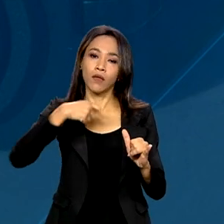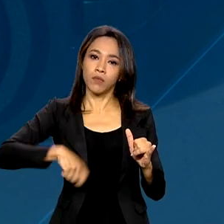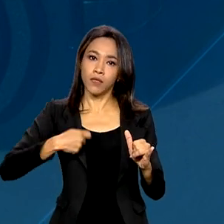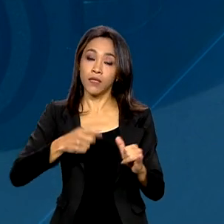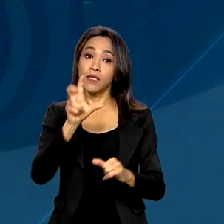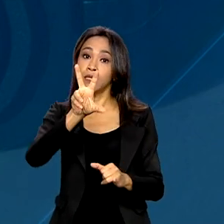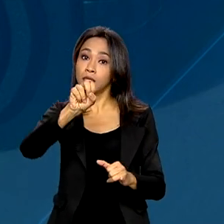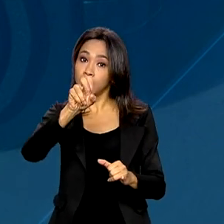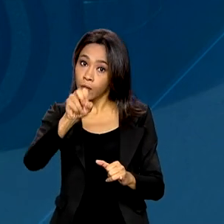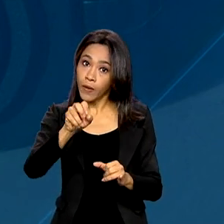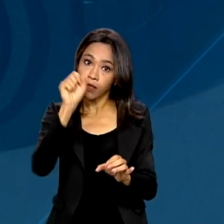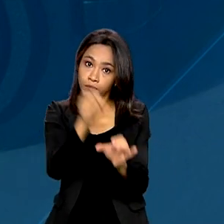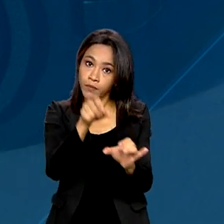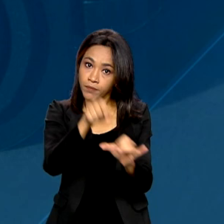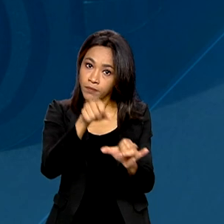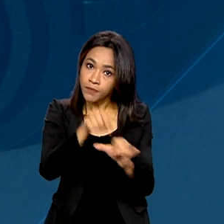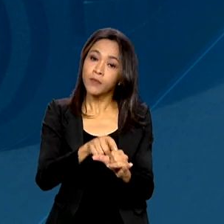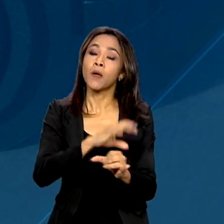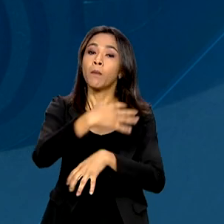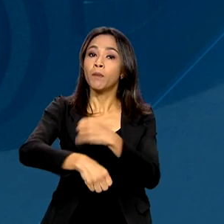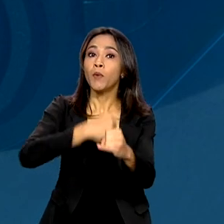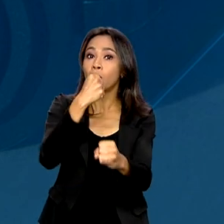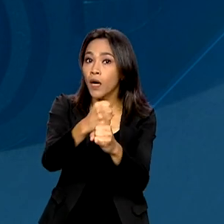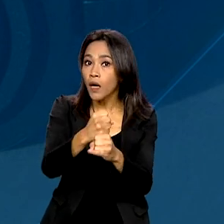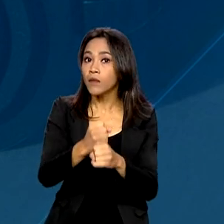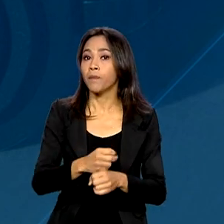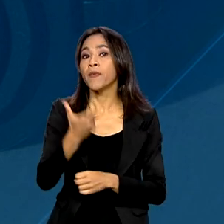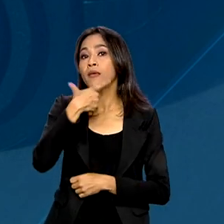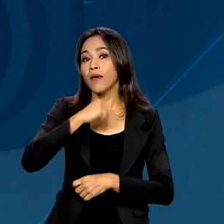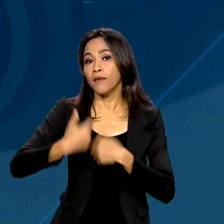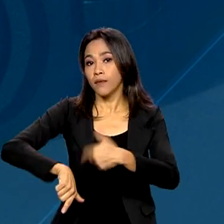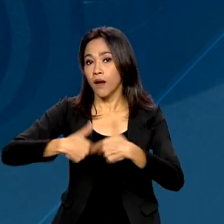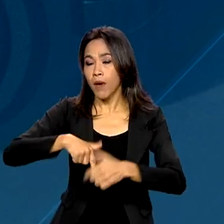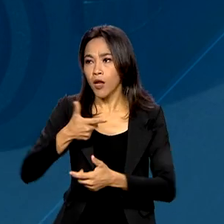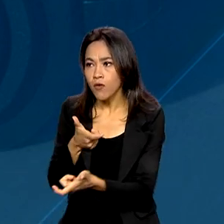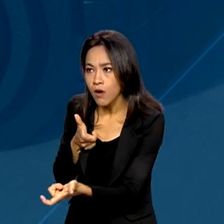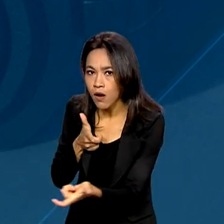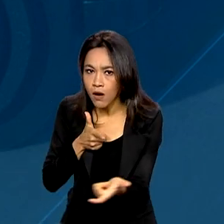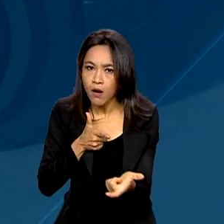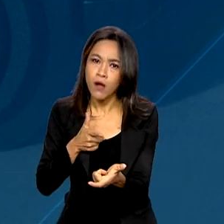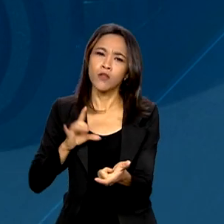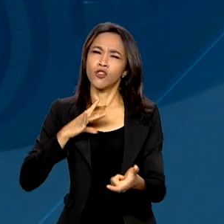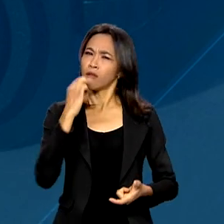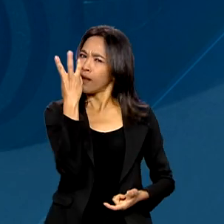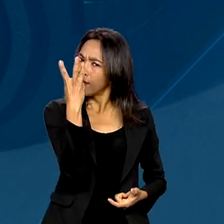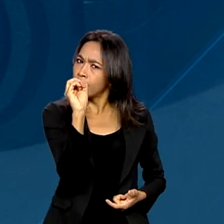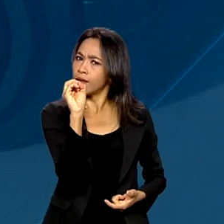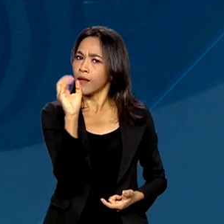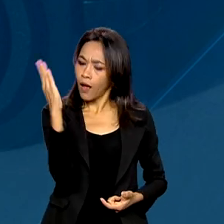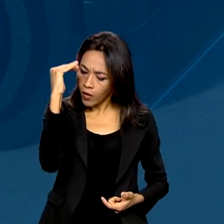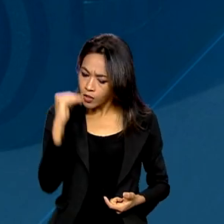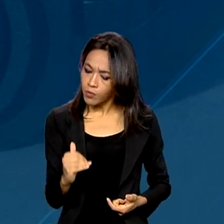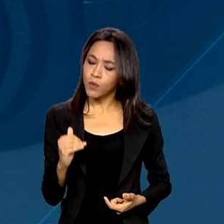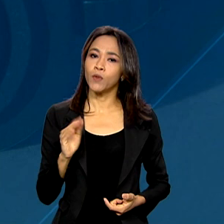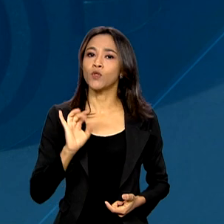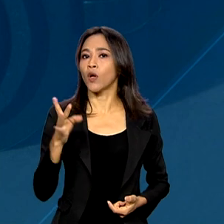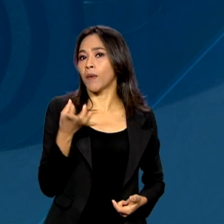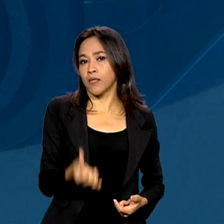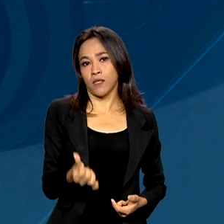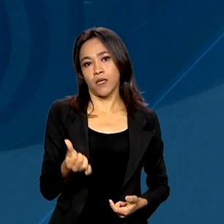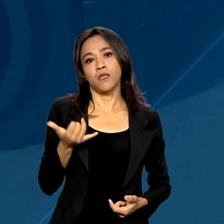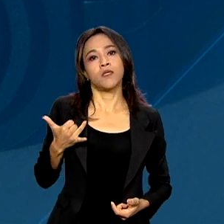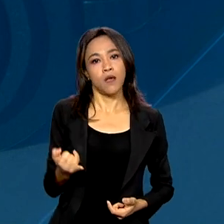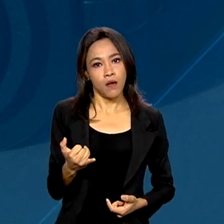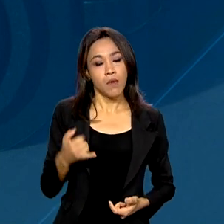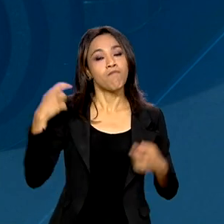munições por arma a cada ano. Os caçadores, que podiam ter até 30 armas, agora poderão ter seis e vão